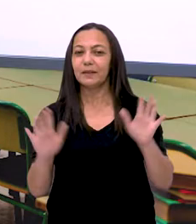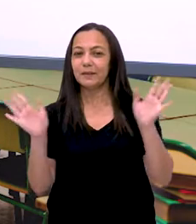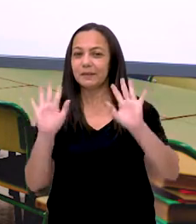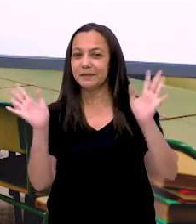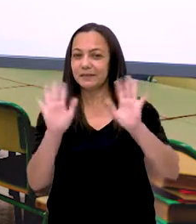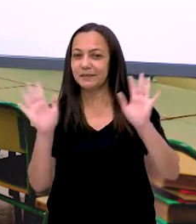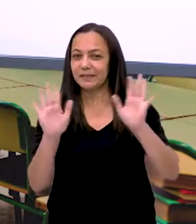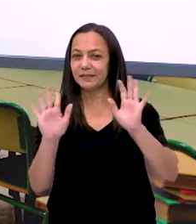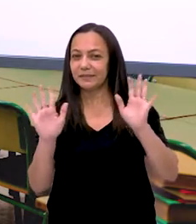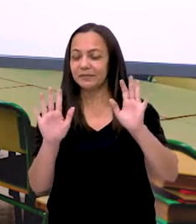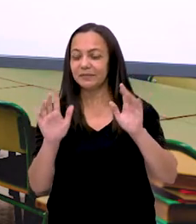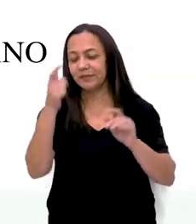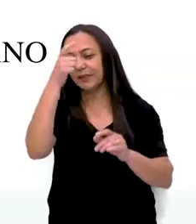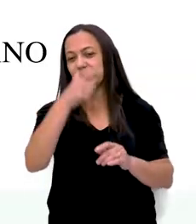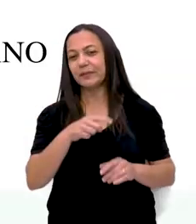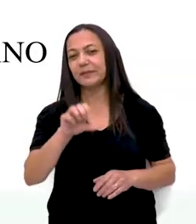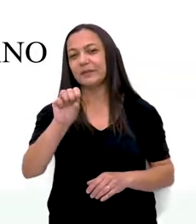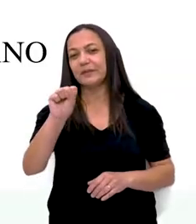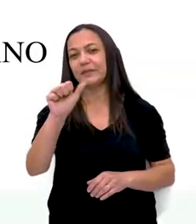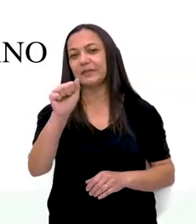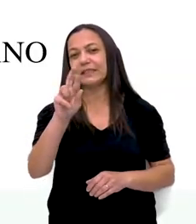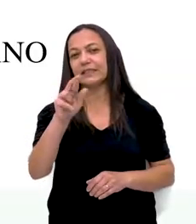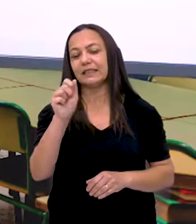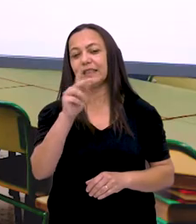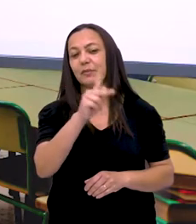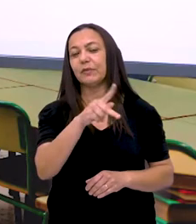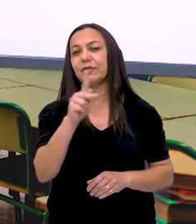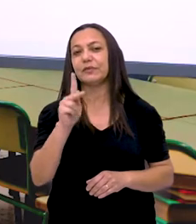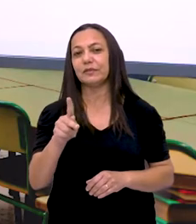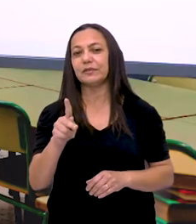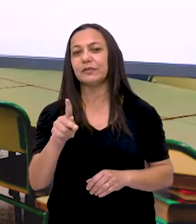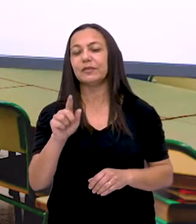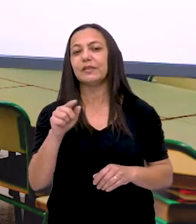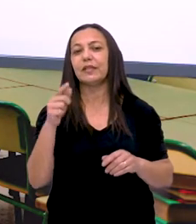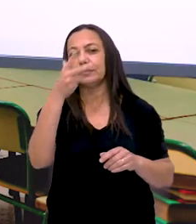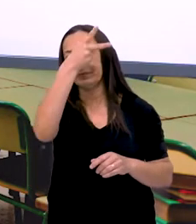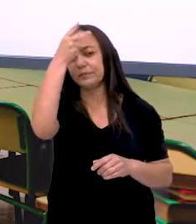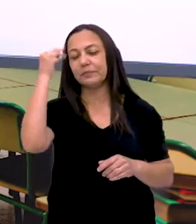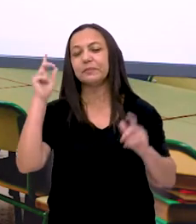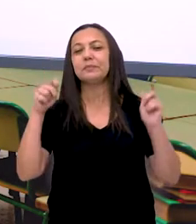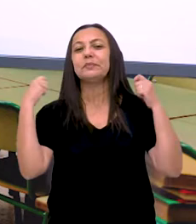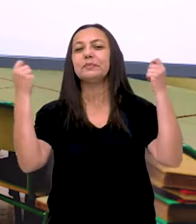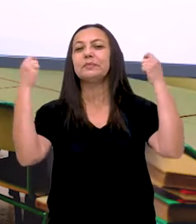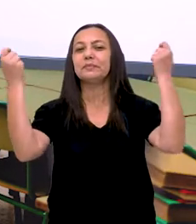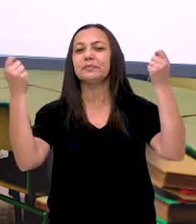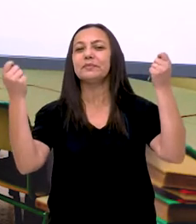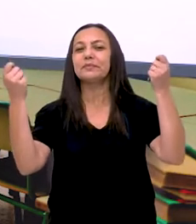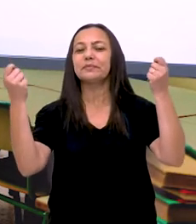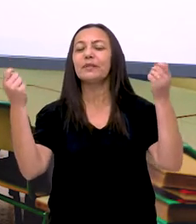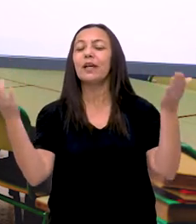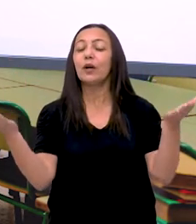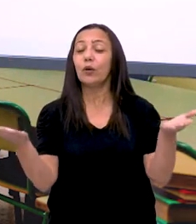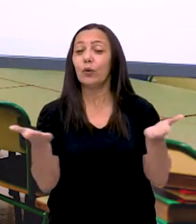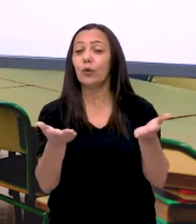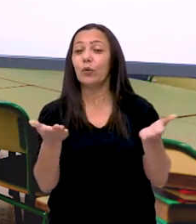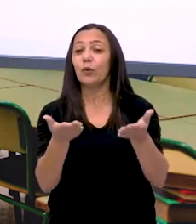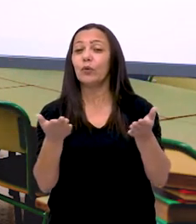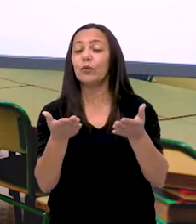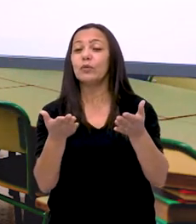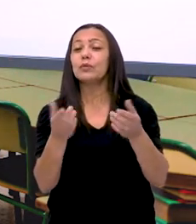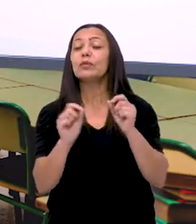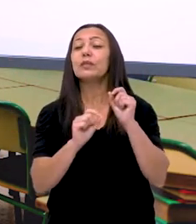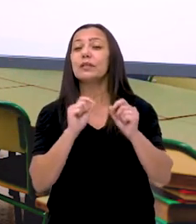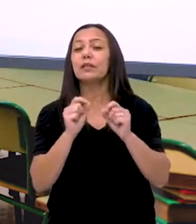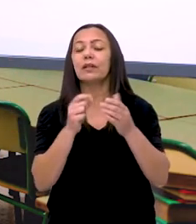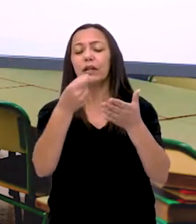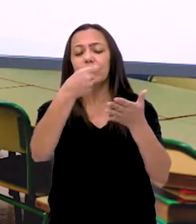Olá pessoal, eu sou a professora Sara, professora aqui da Rede Municipal de Caruaru. Estou aqui para trabalhar com